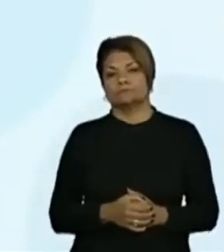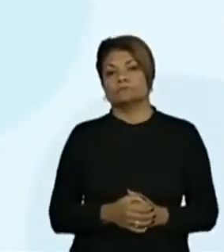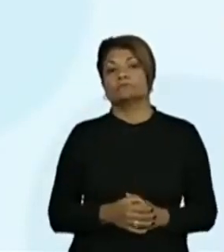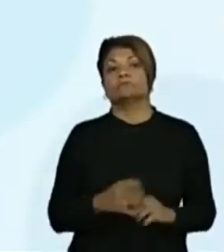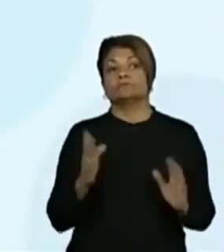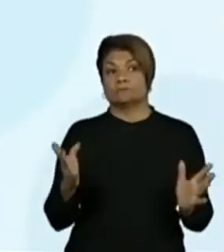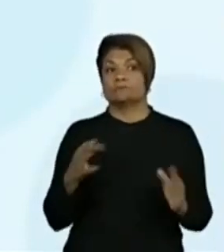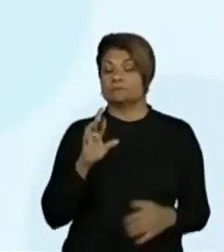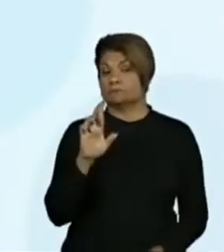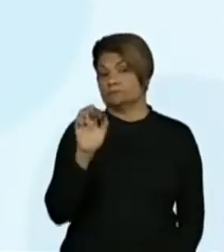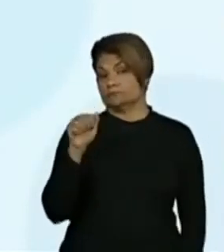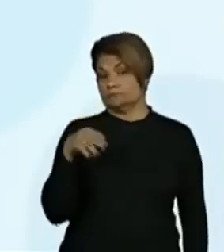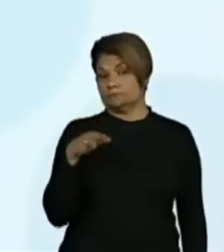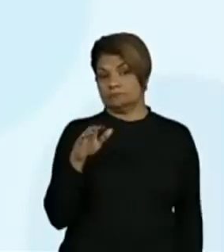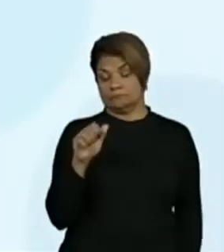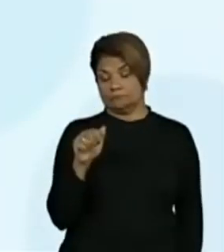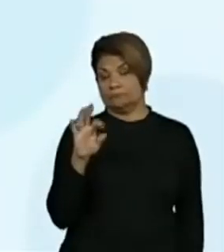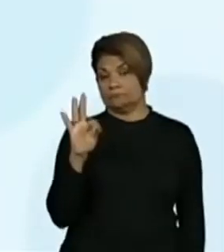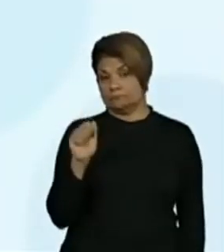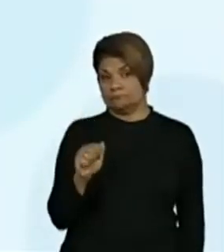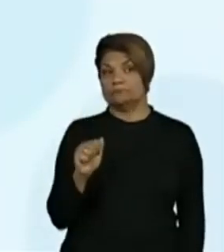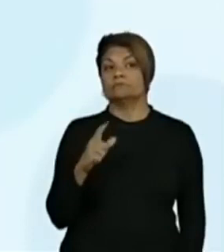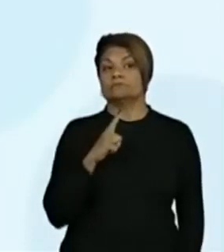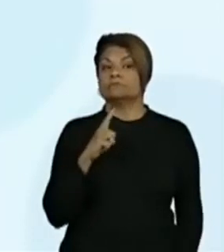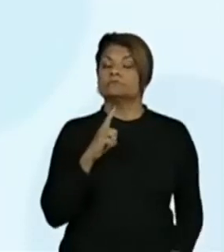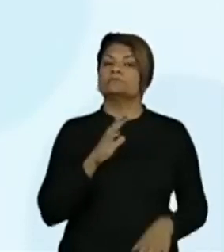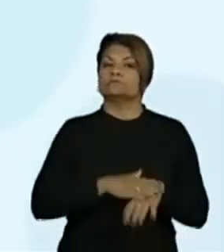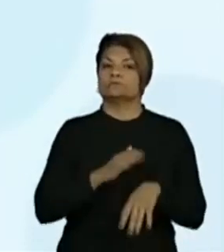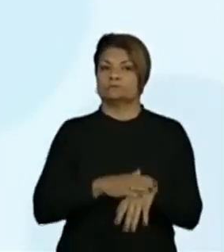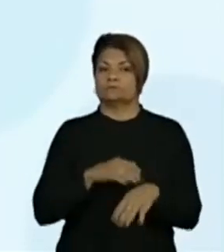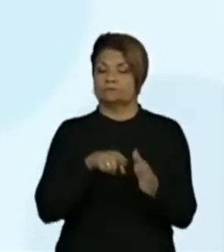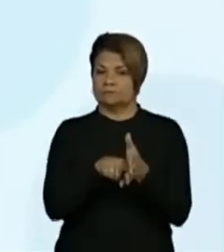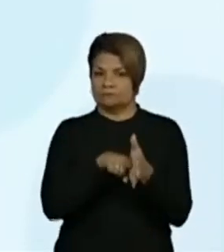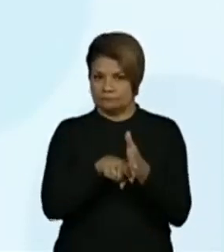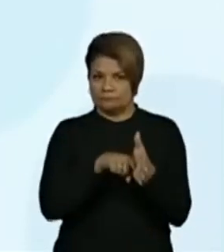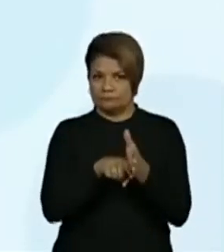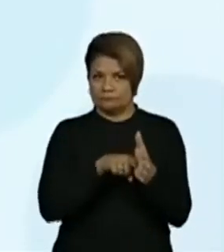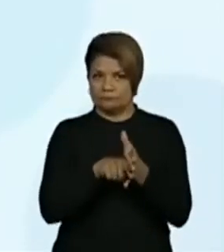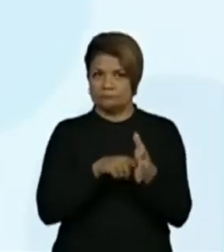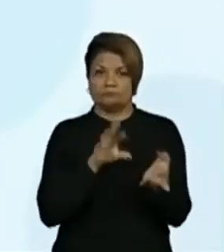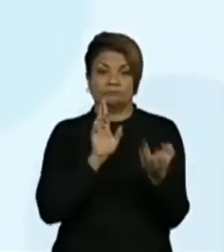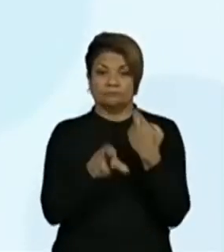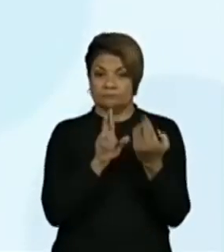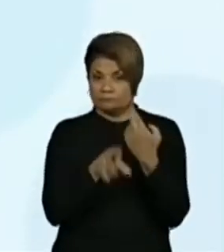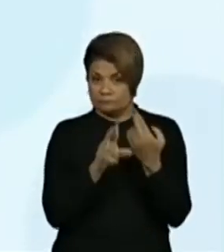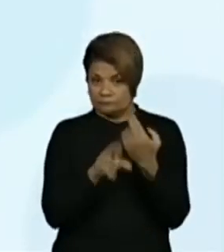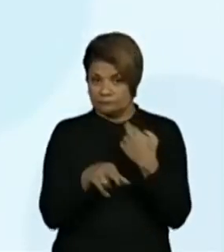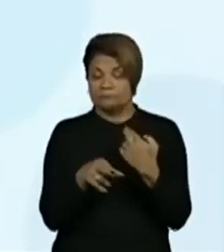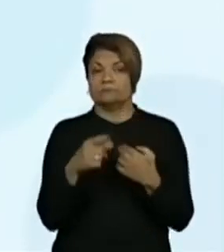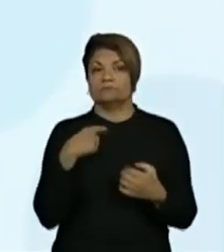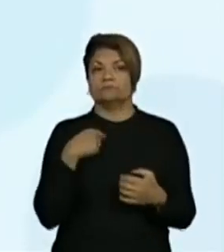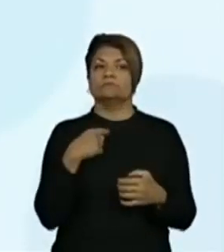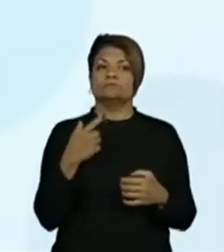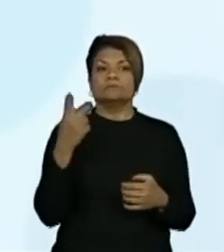Renata estava realizando uma pesquisa sobre as rodovias do Estado de São Paulo